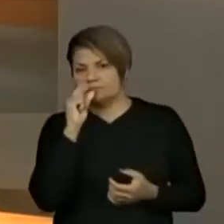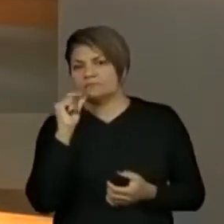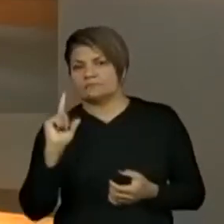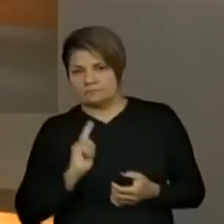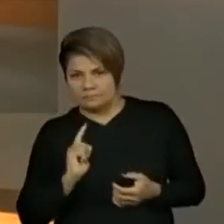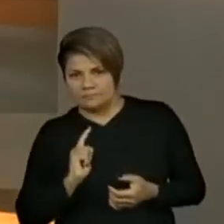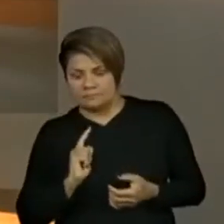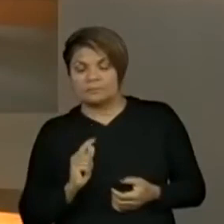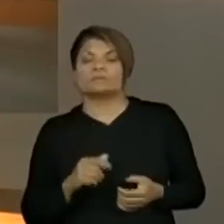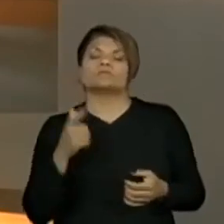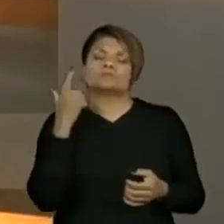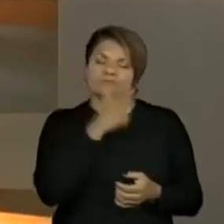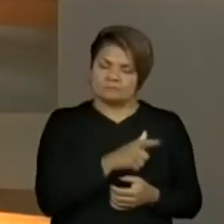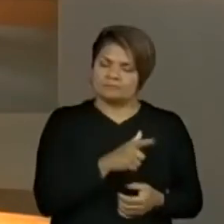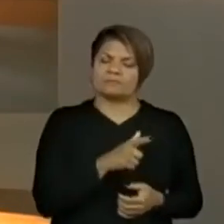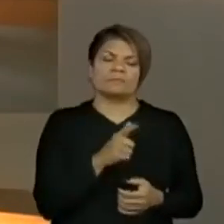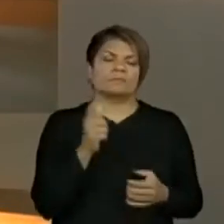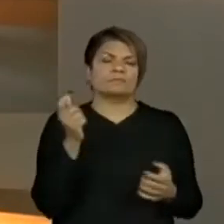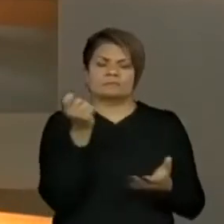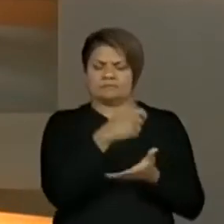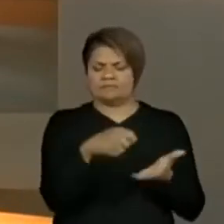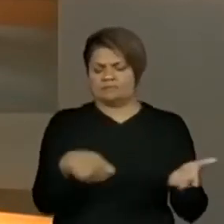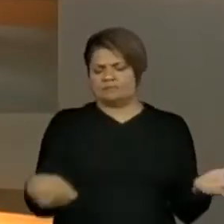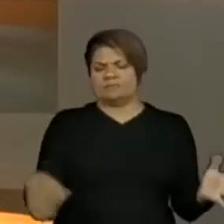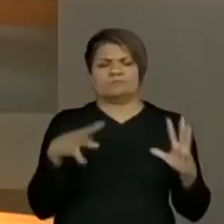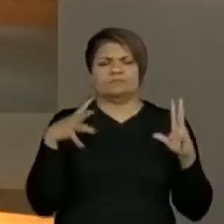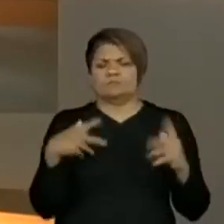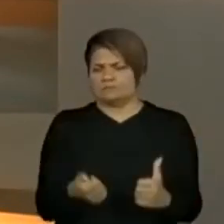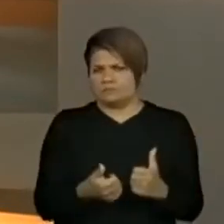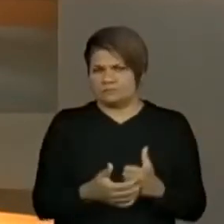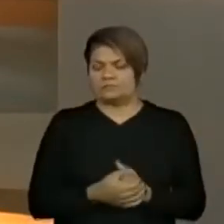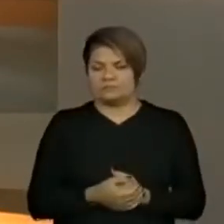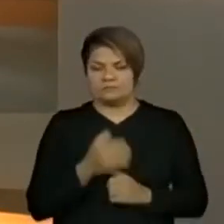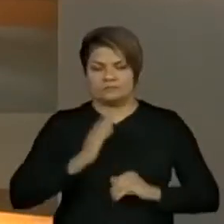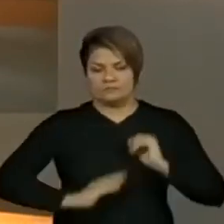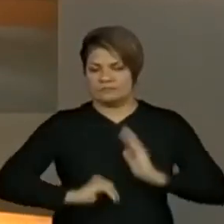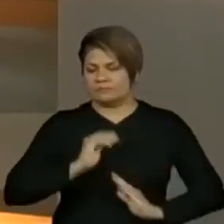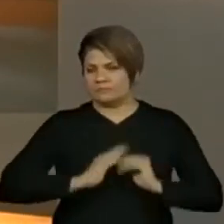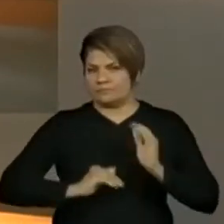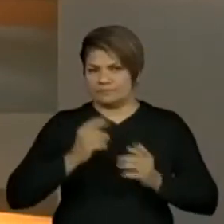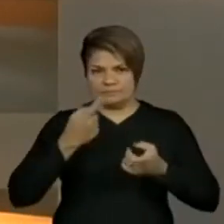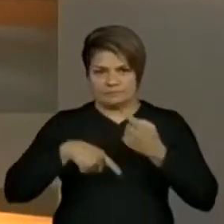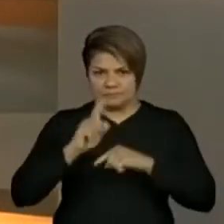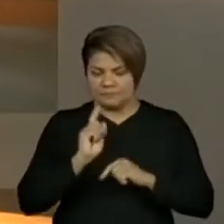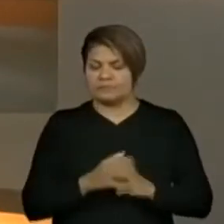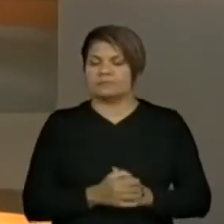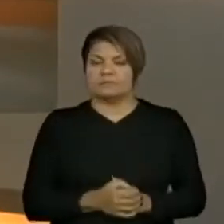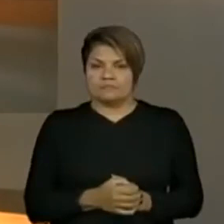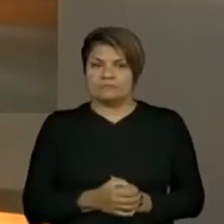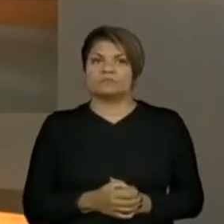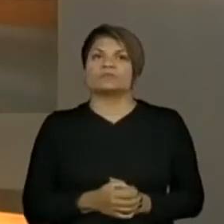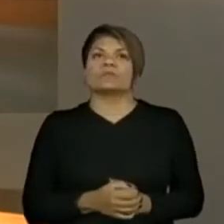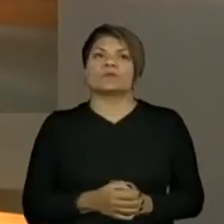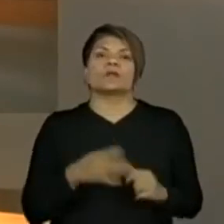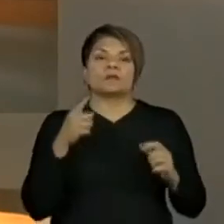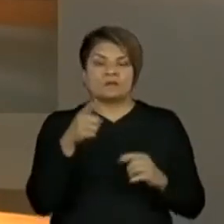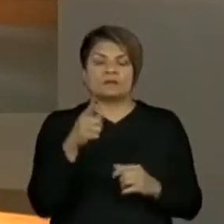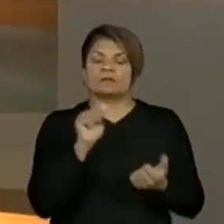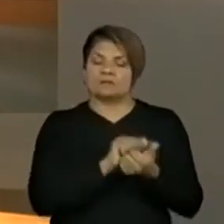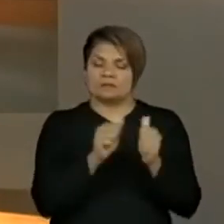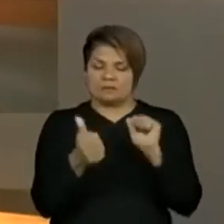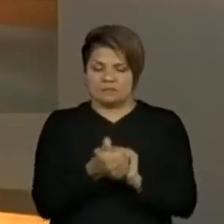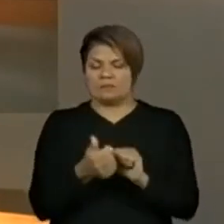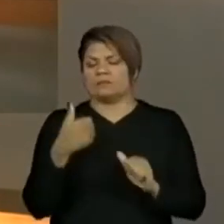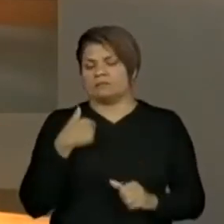todas as atividades propostas nessa habilidade. Porque a professora adaptou essas atividades e você vai conseguir fazer